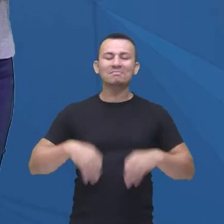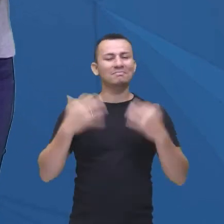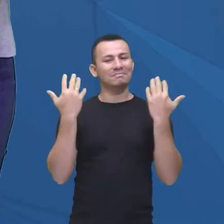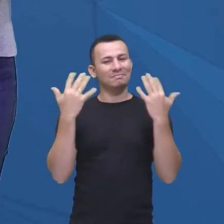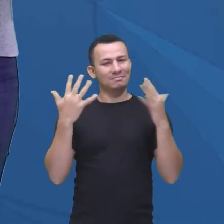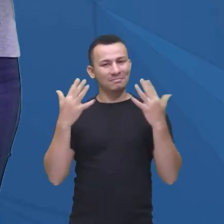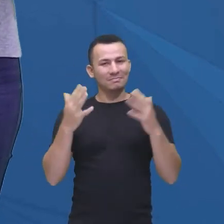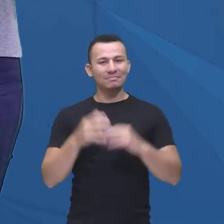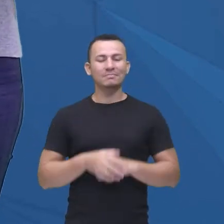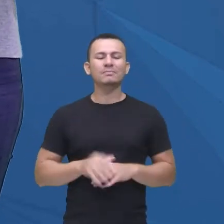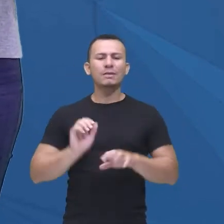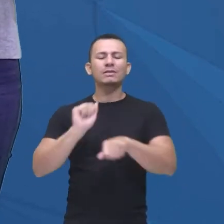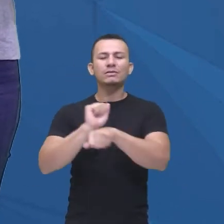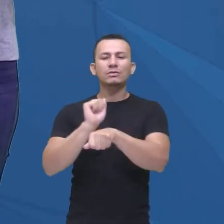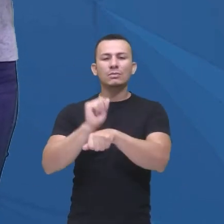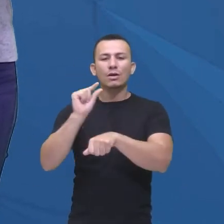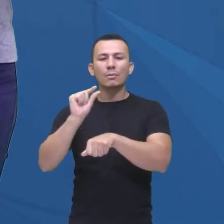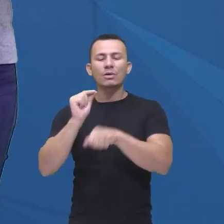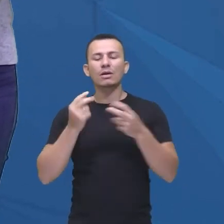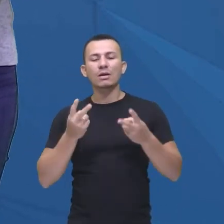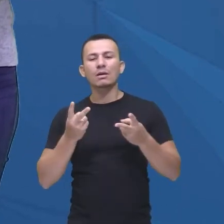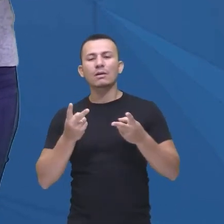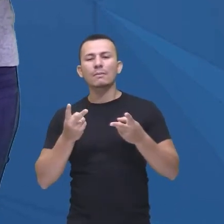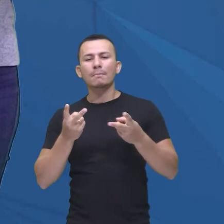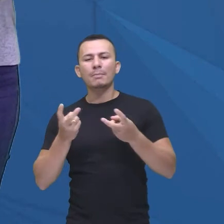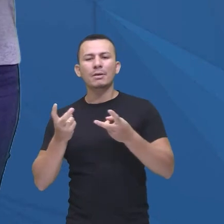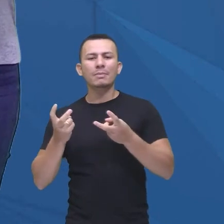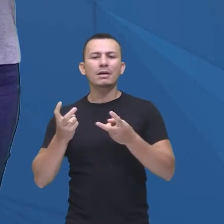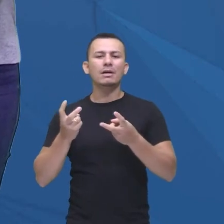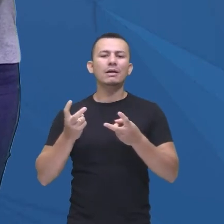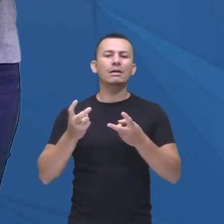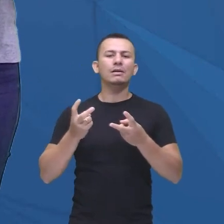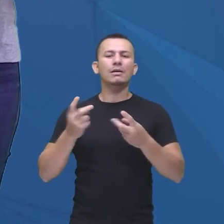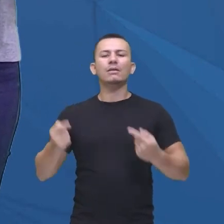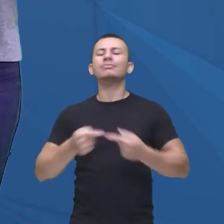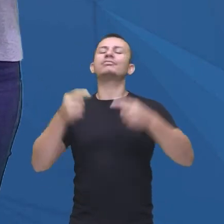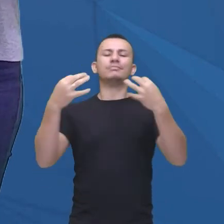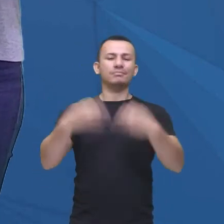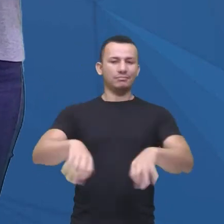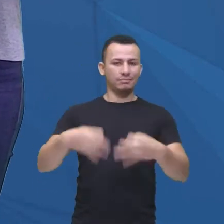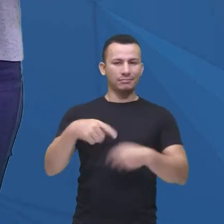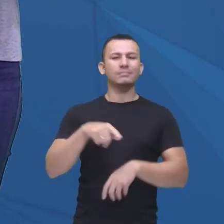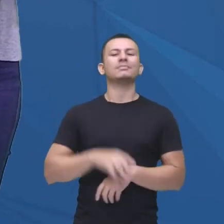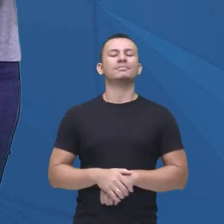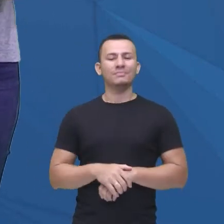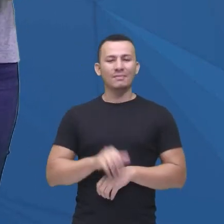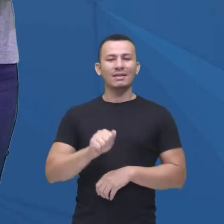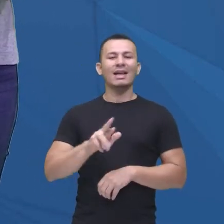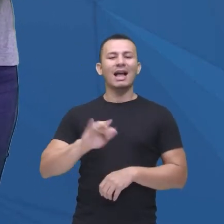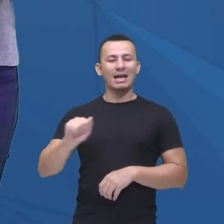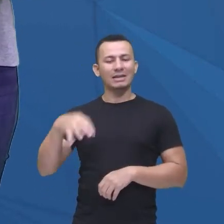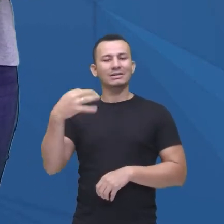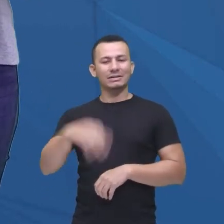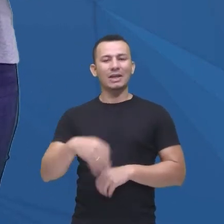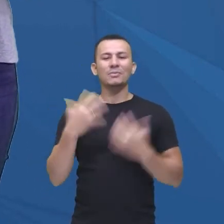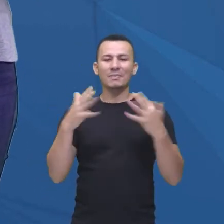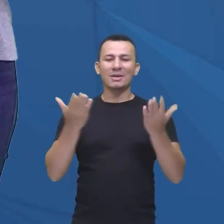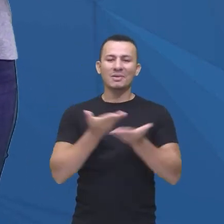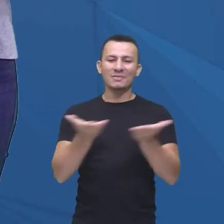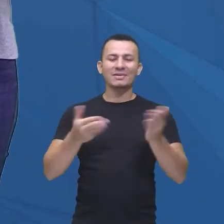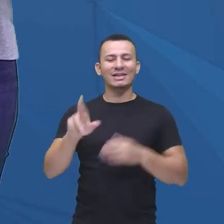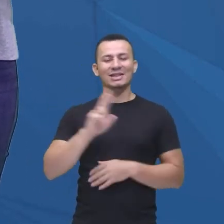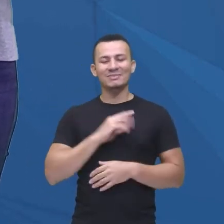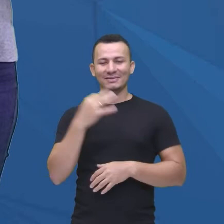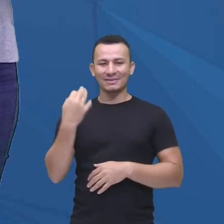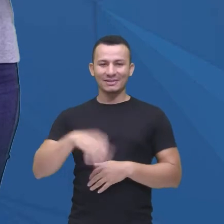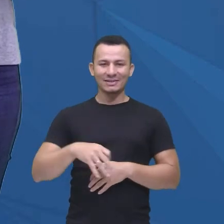só dar um tempo ali de identificar direitinho, resposta correta, Aria, parabéns para você que acertou